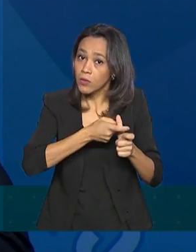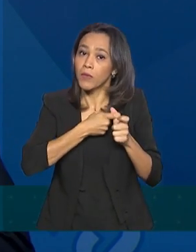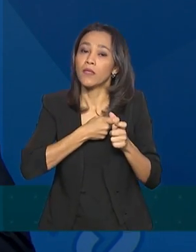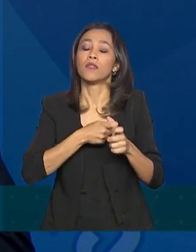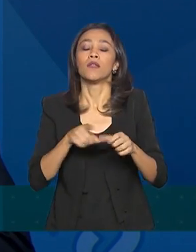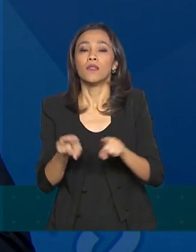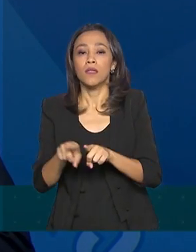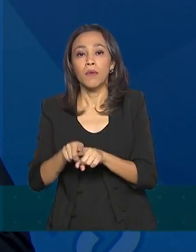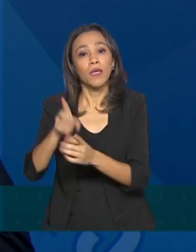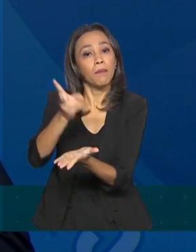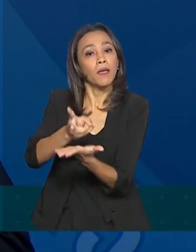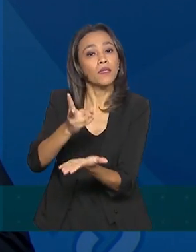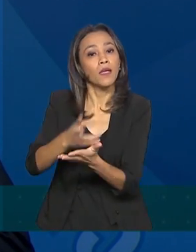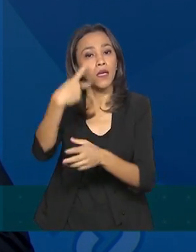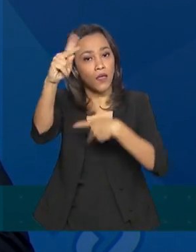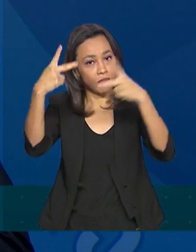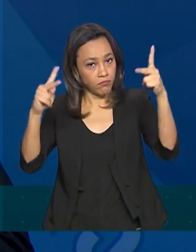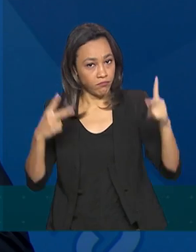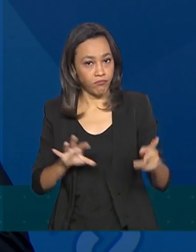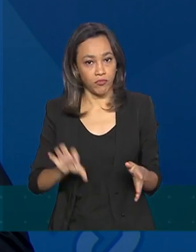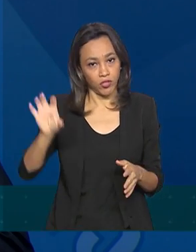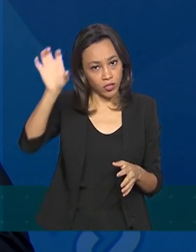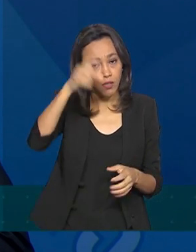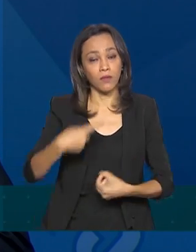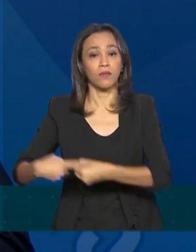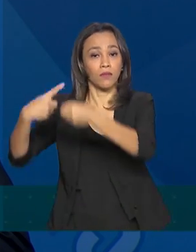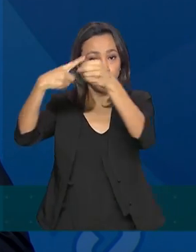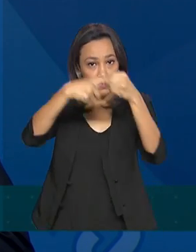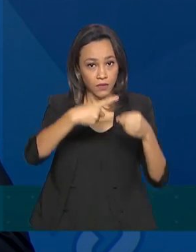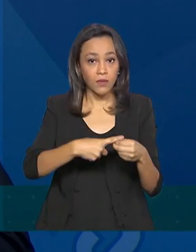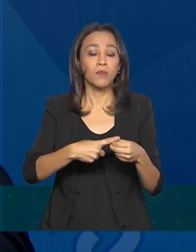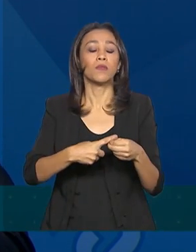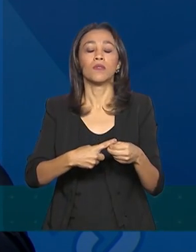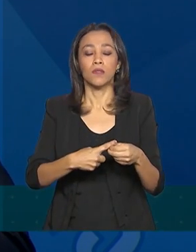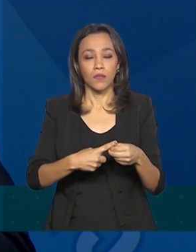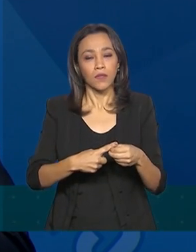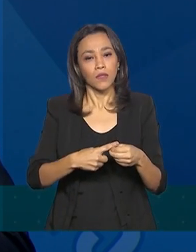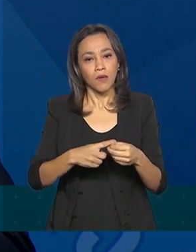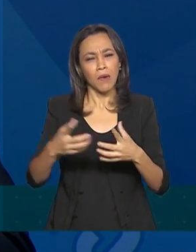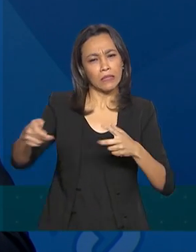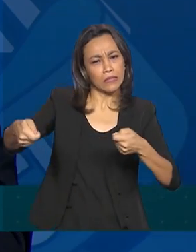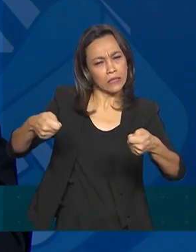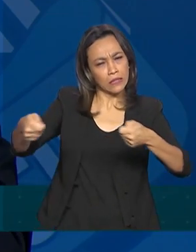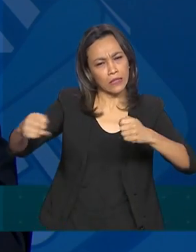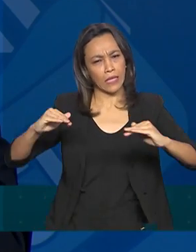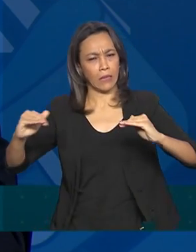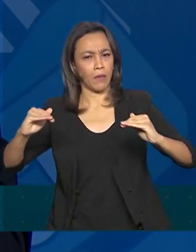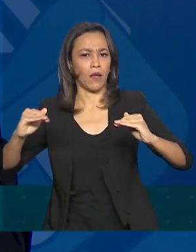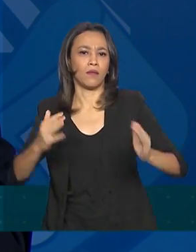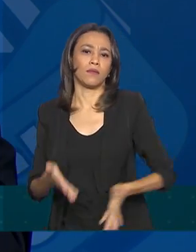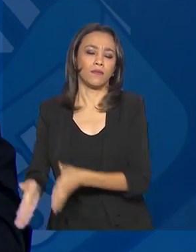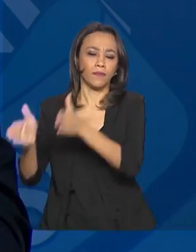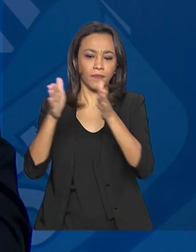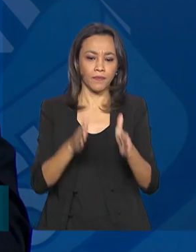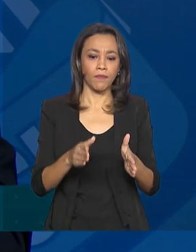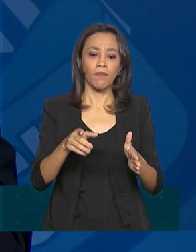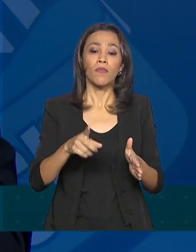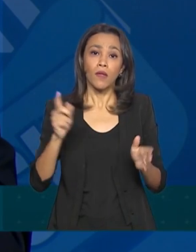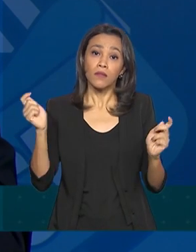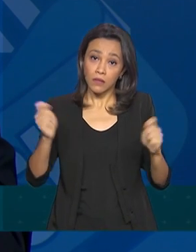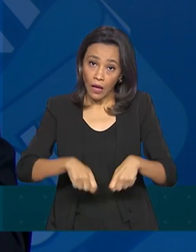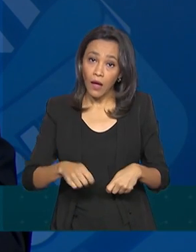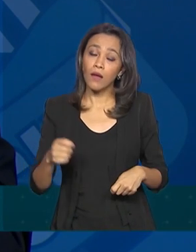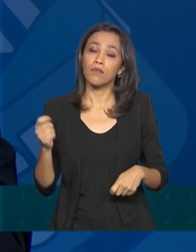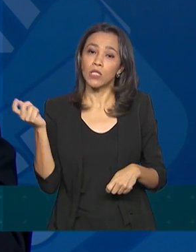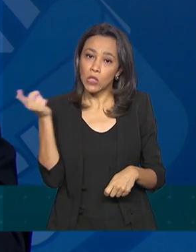de que ele mantenha as suas finanças, estados e municípios, as suas finanças mais equilibradas. É possível, e nós estamos caminhando